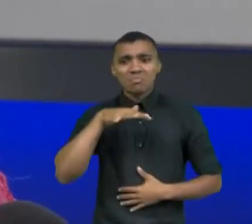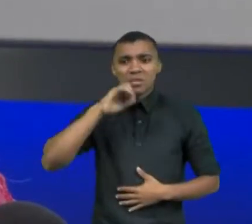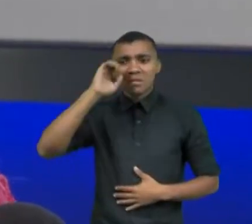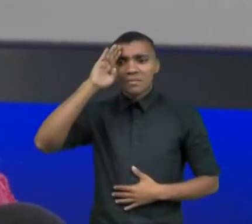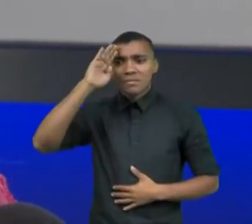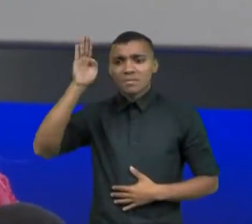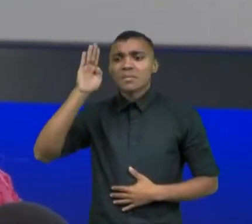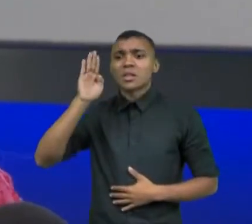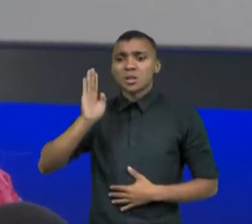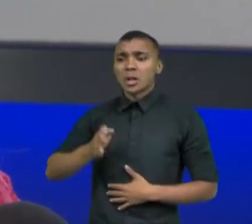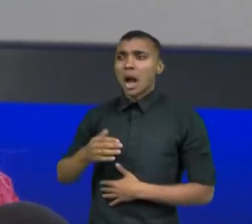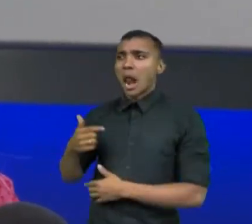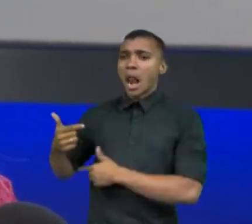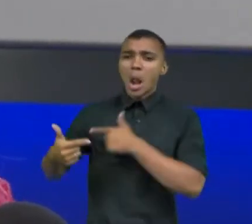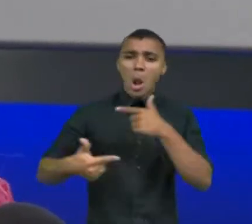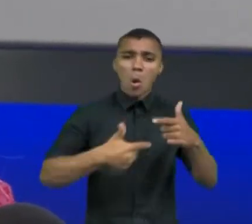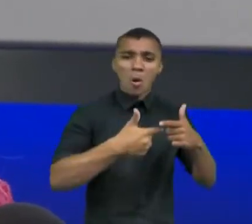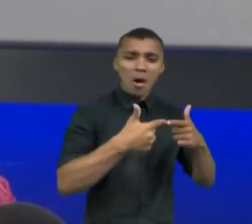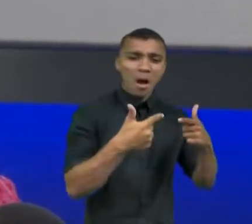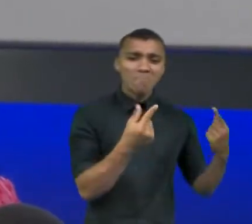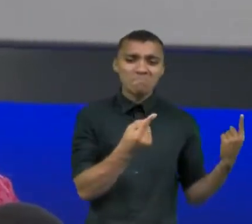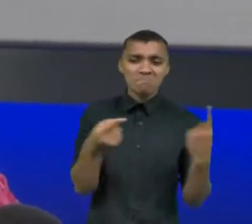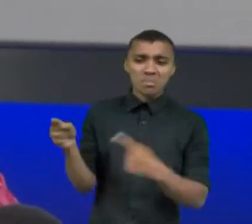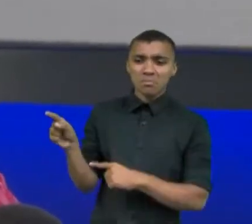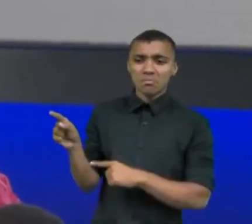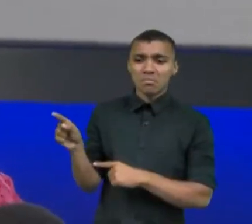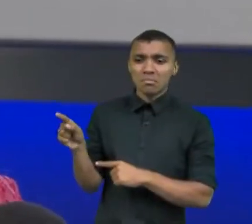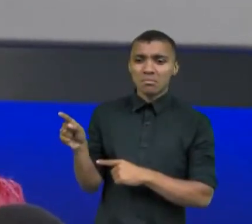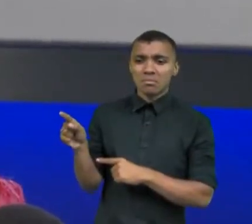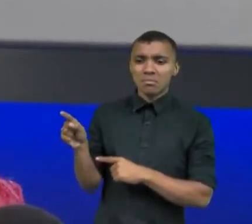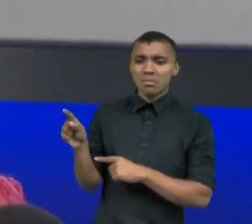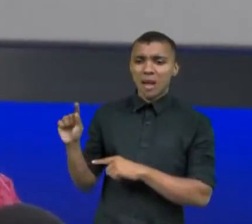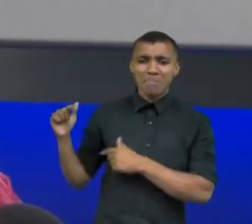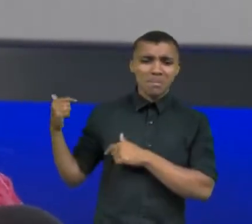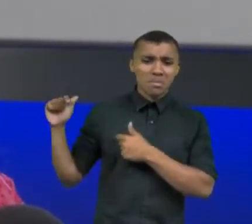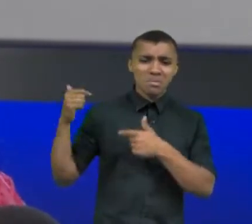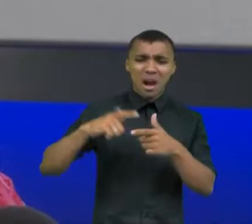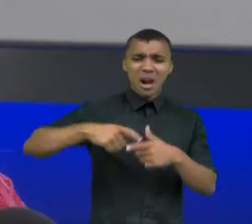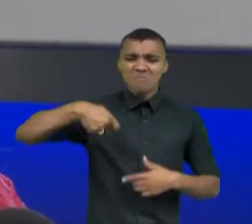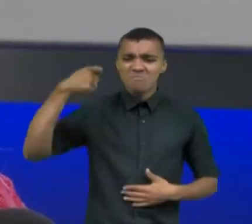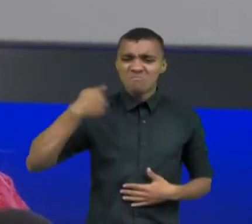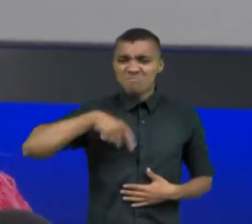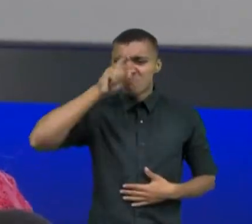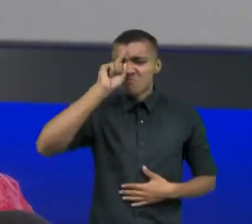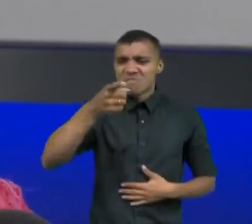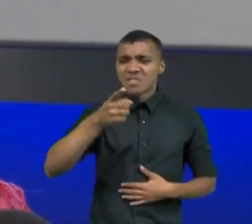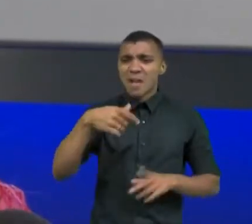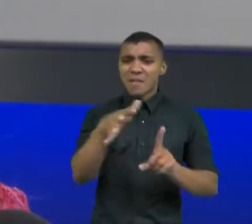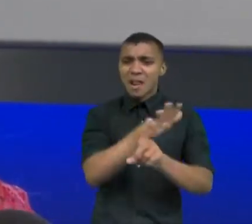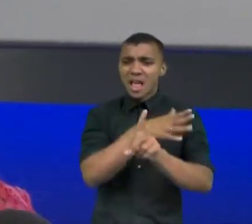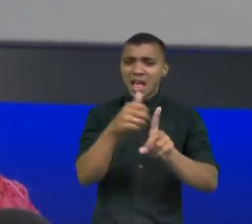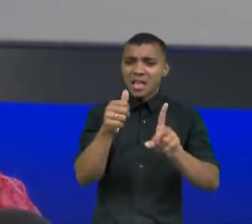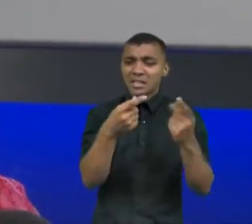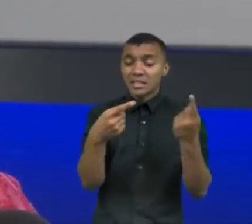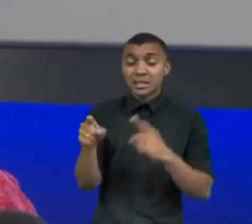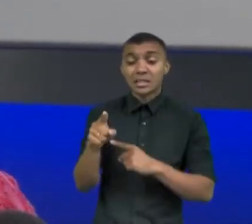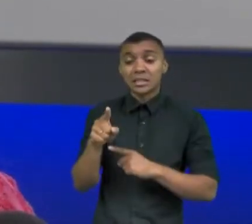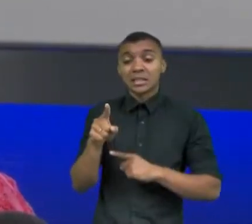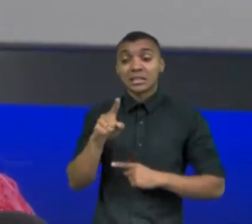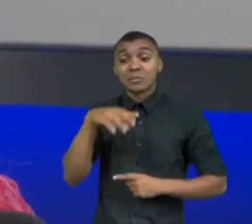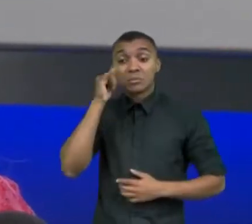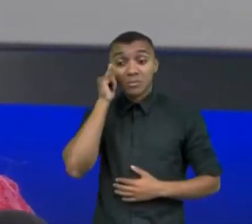enfrentando o machismo, enfrentando a violência contra as mulheres, lutas em